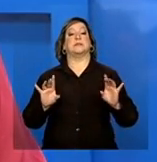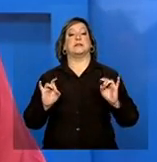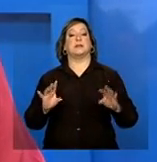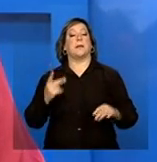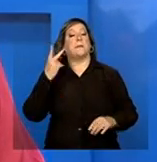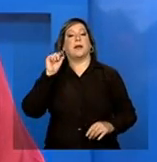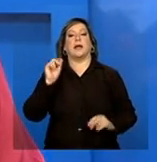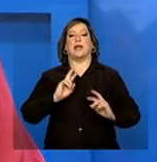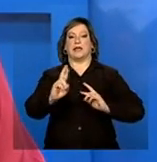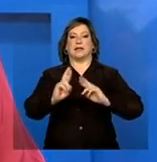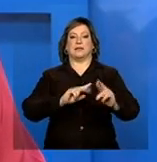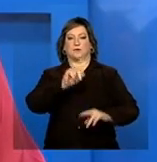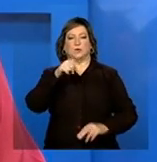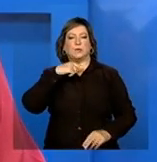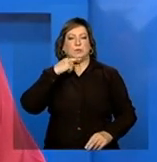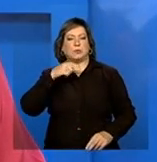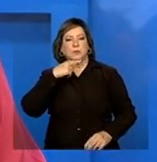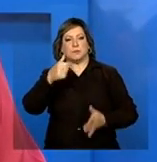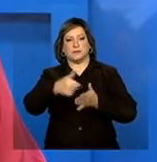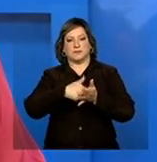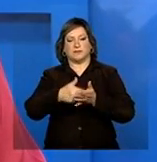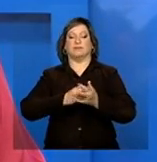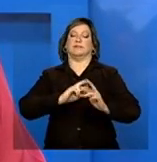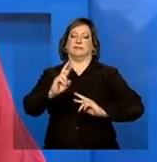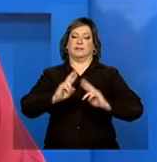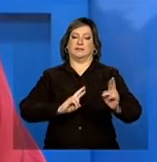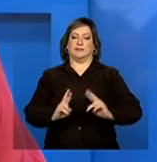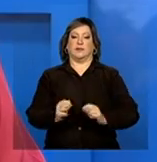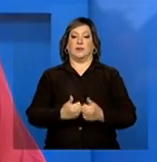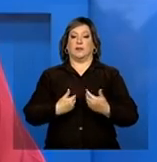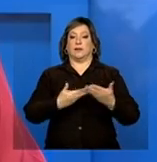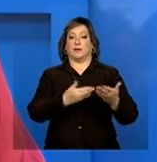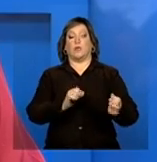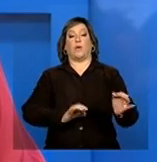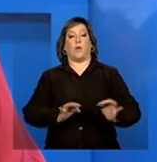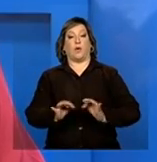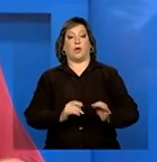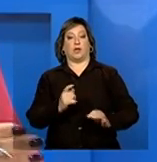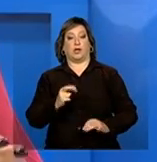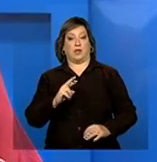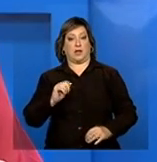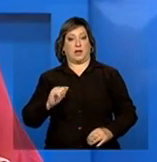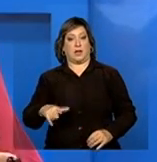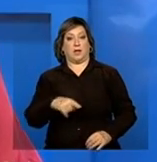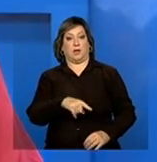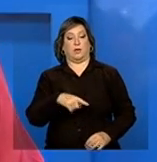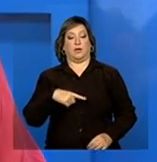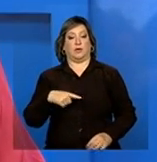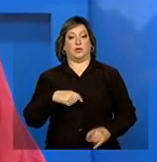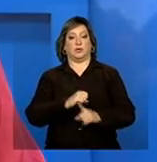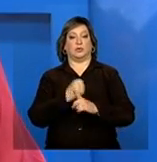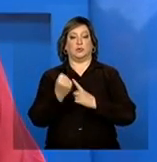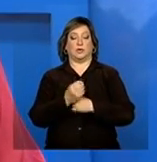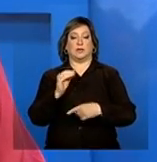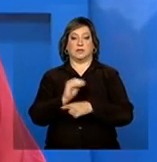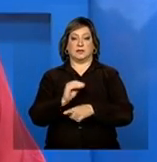responder as suas dúvidas. Comigo, o coordenador-geral de vigilância socioassistencial, Luiz Otávio, e o coordenador-geral